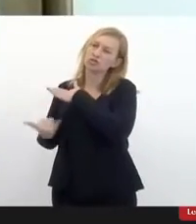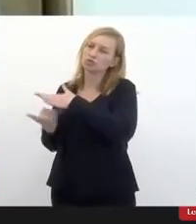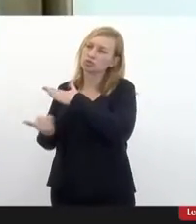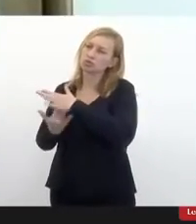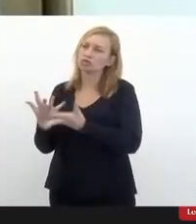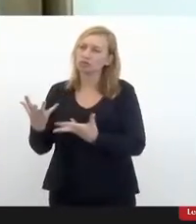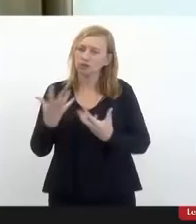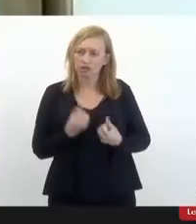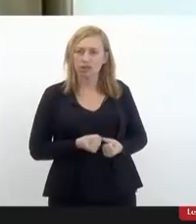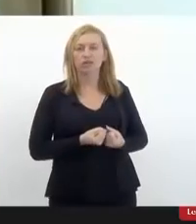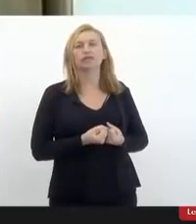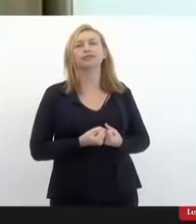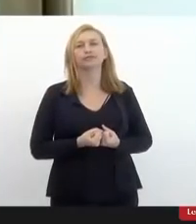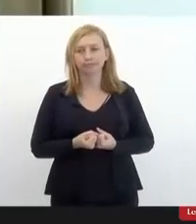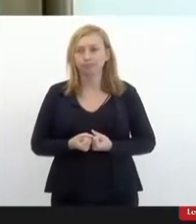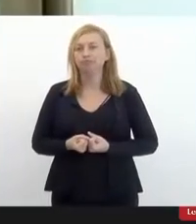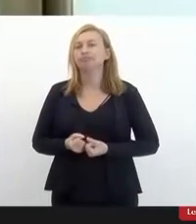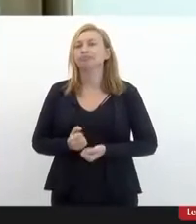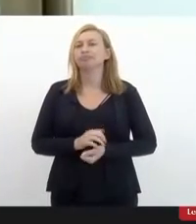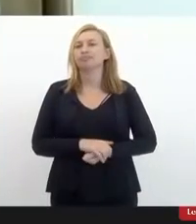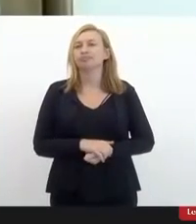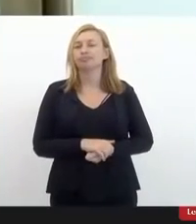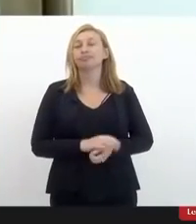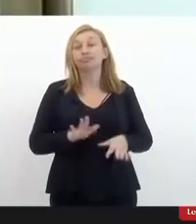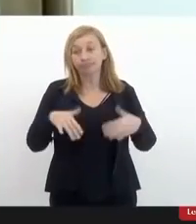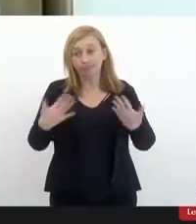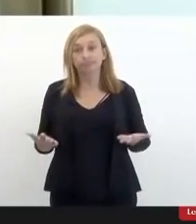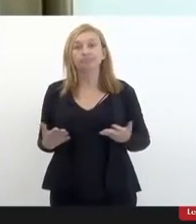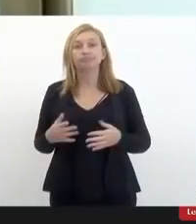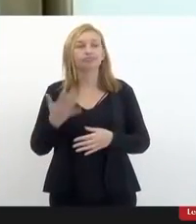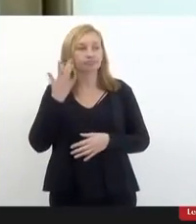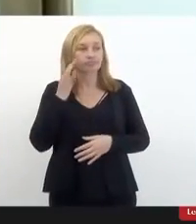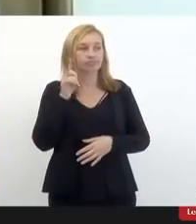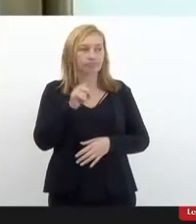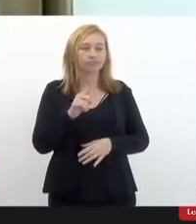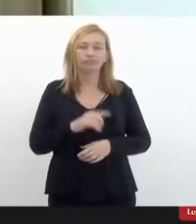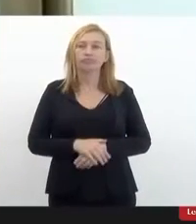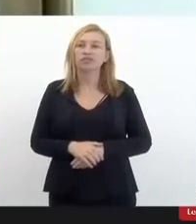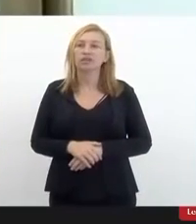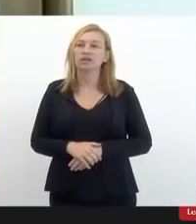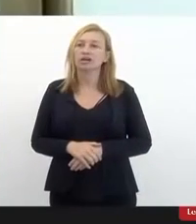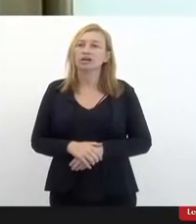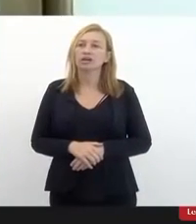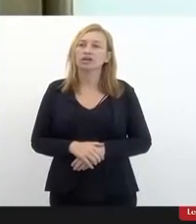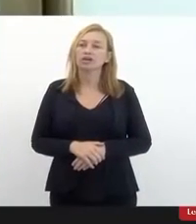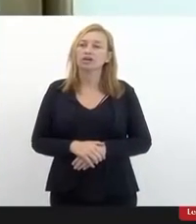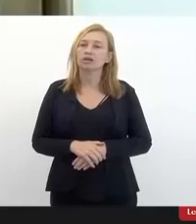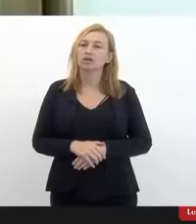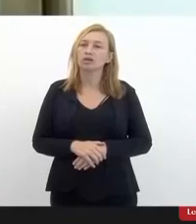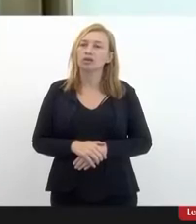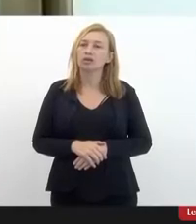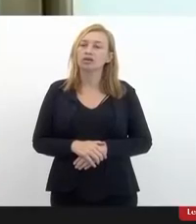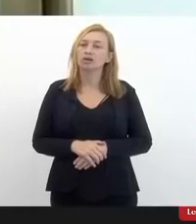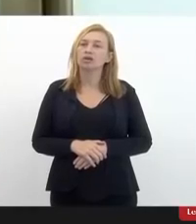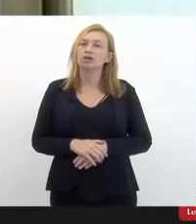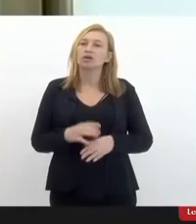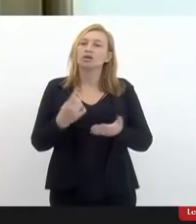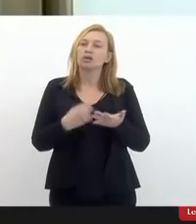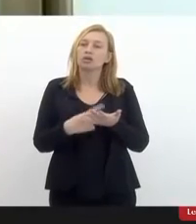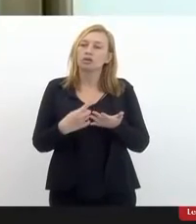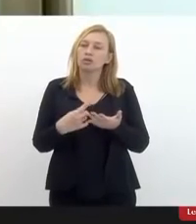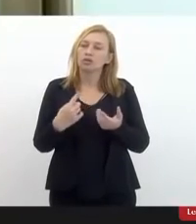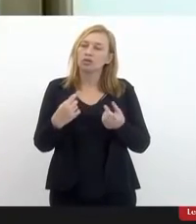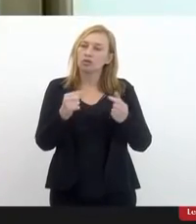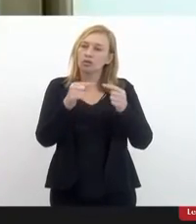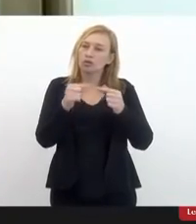da falta de veracidade daquele laudo. Então, acho que isso aí coaduna com a intenção dos deputados de